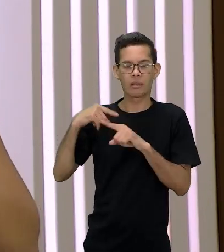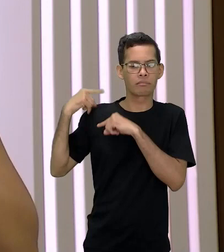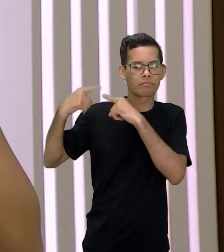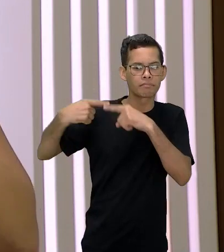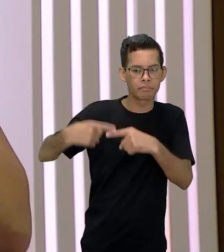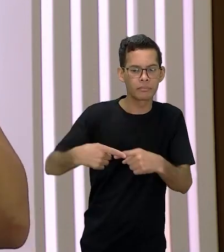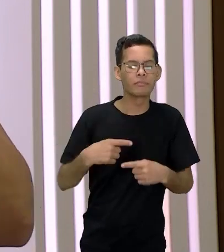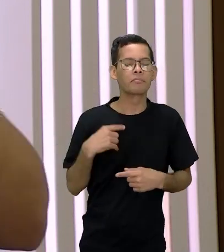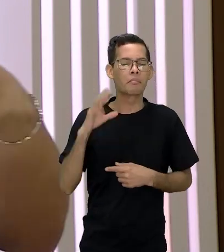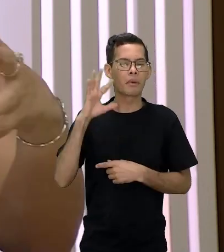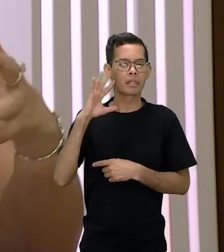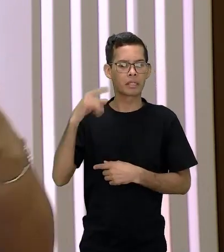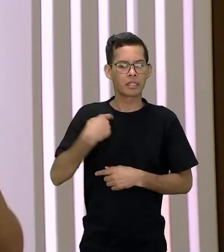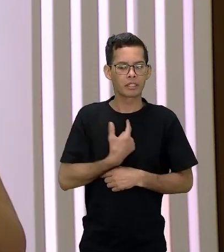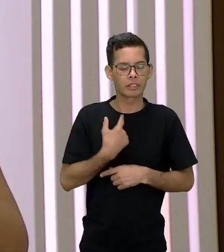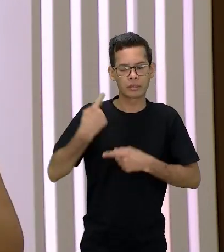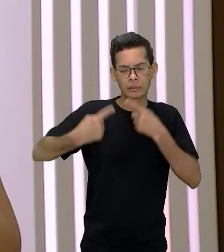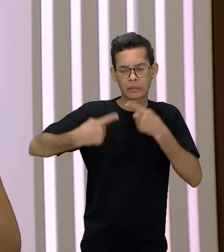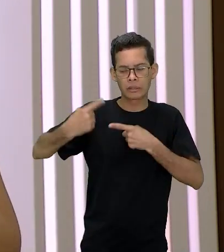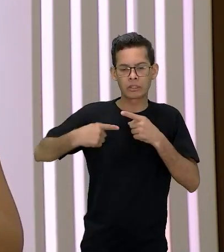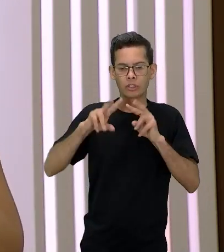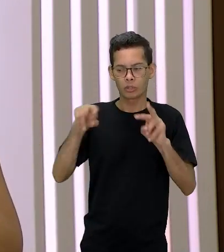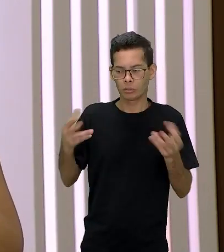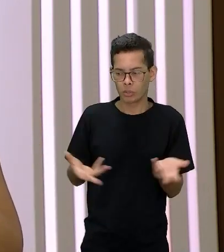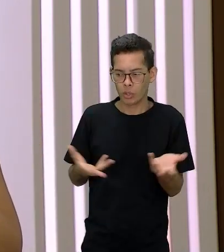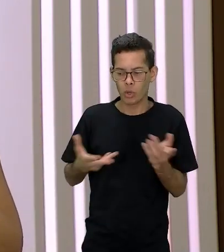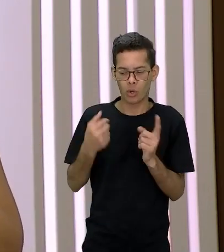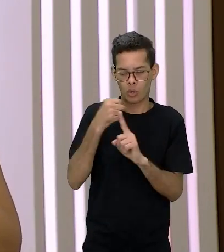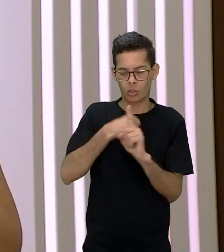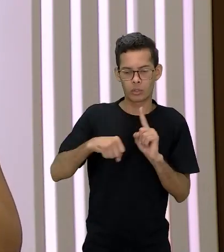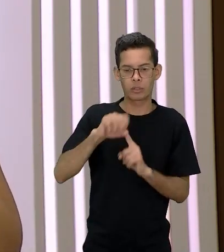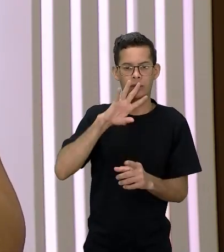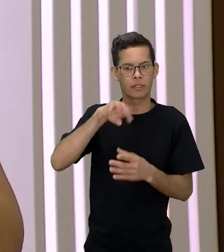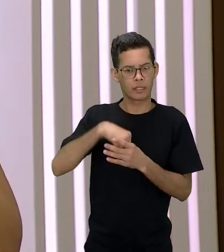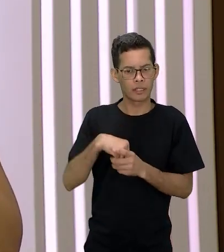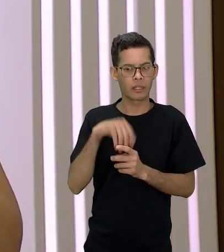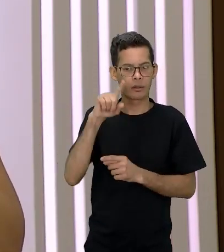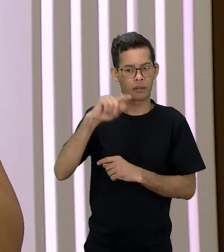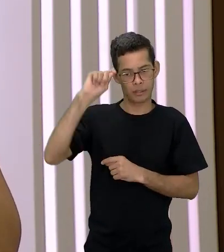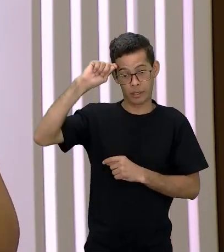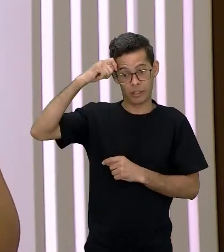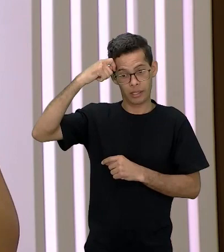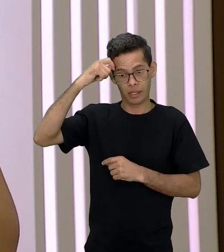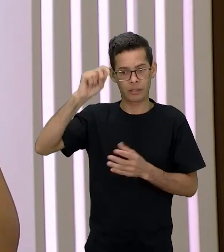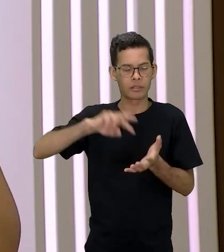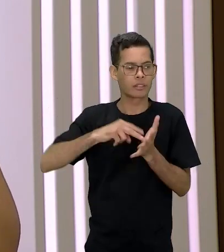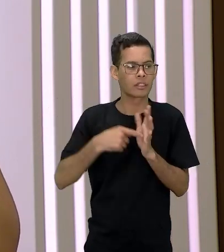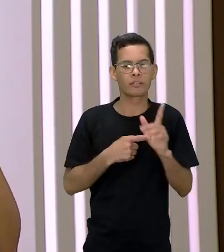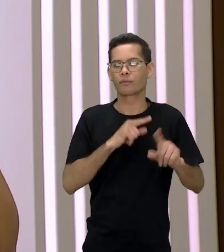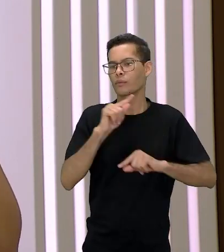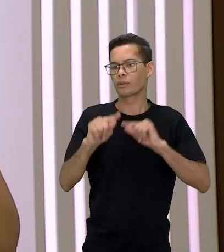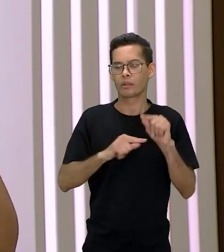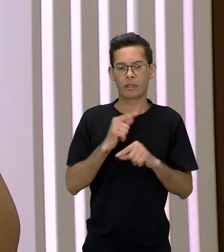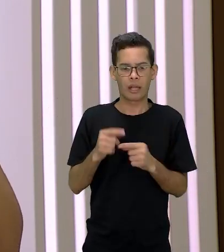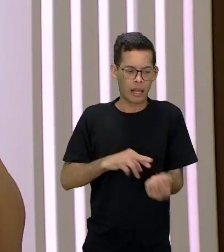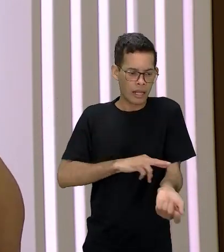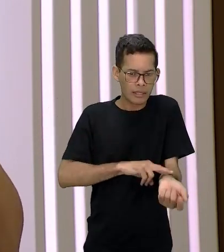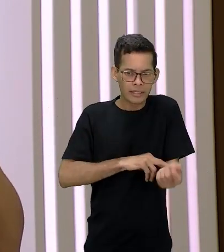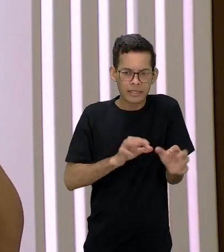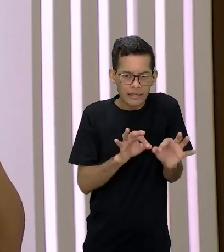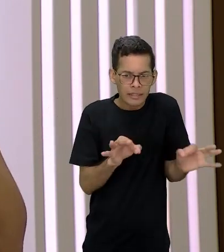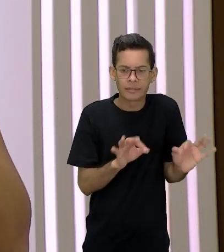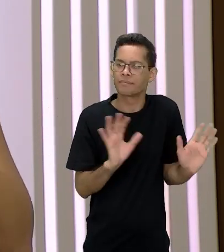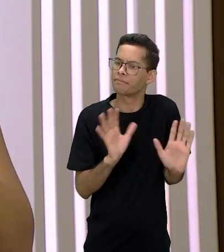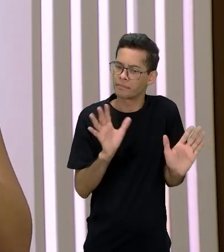contemporaneidade, para a nossa sociedade, o ser negro, ele é para além da raça, é para além